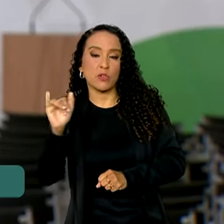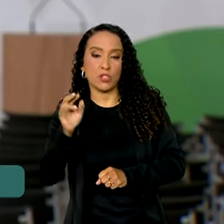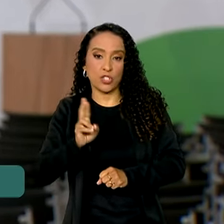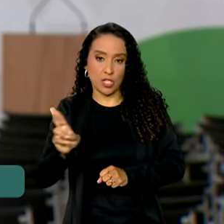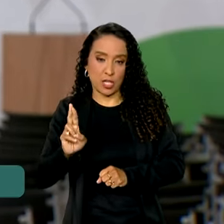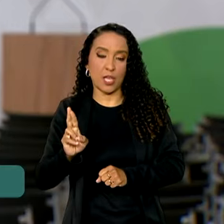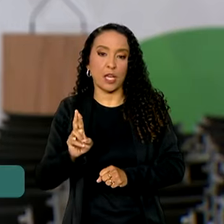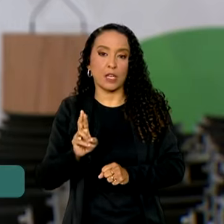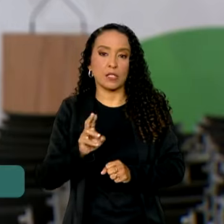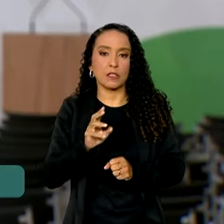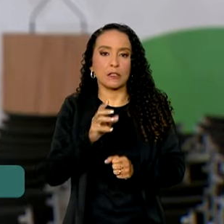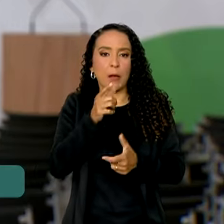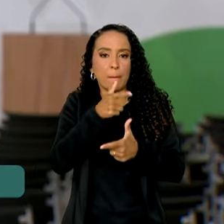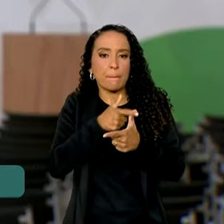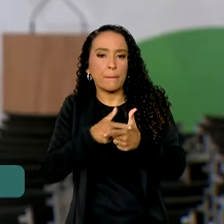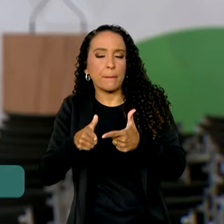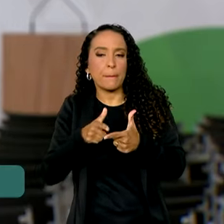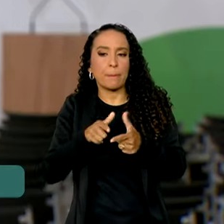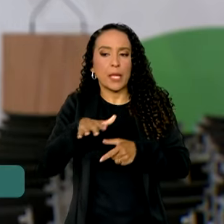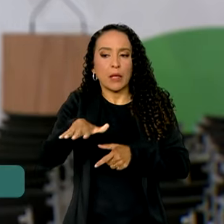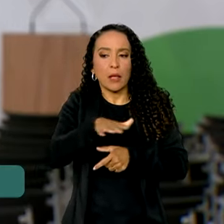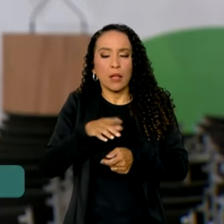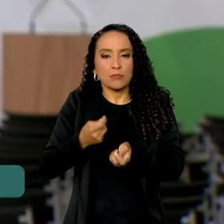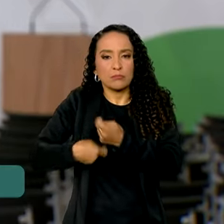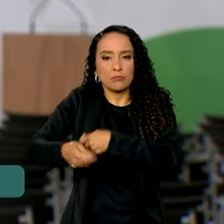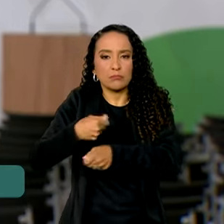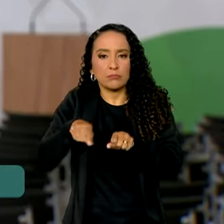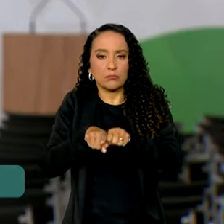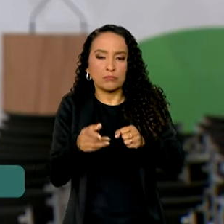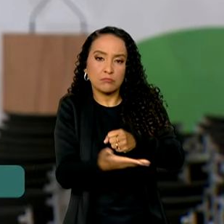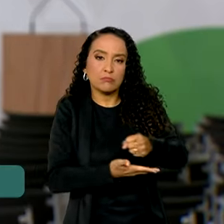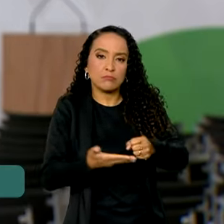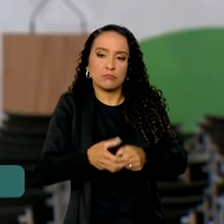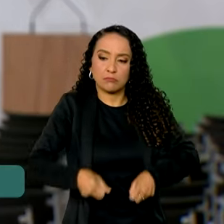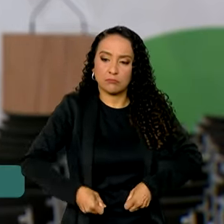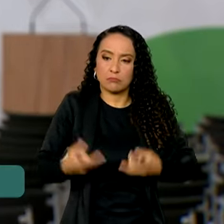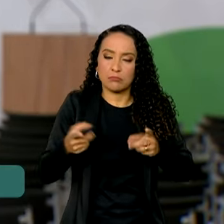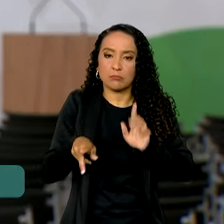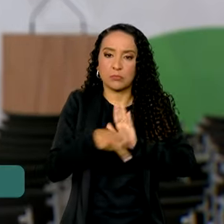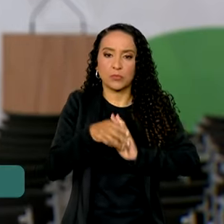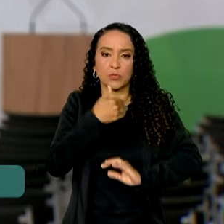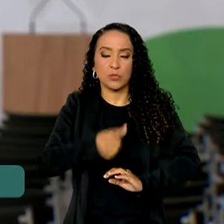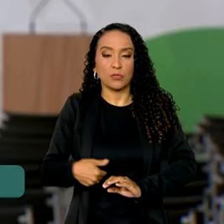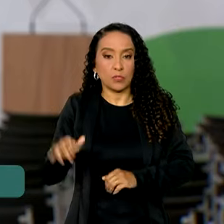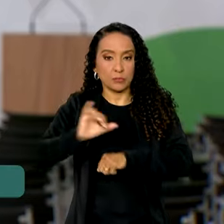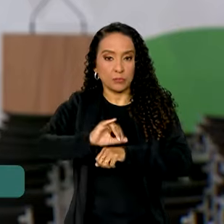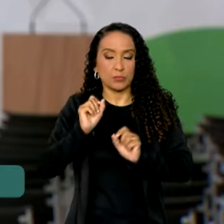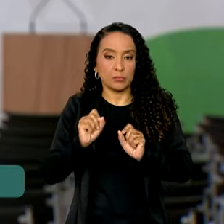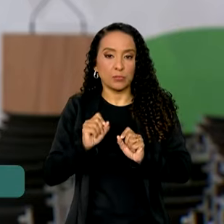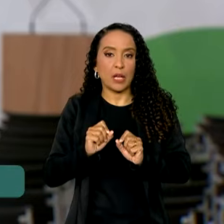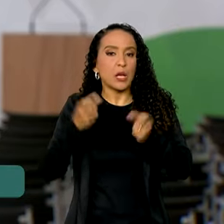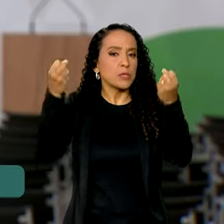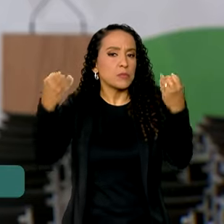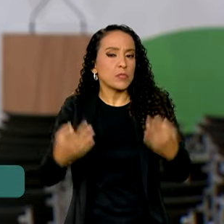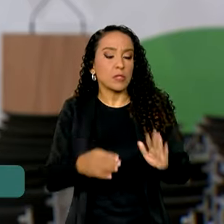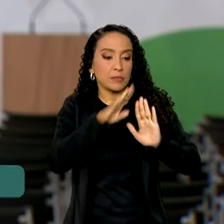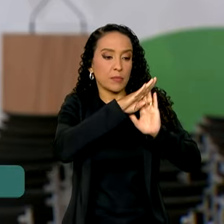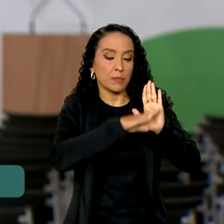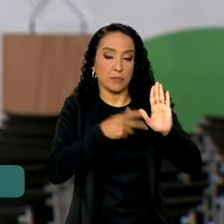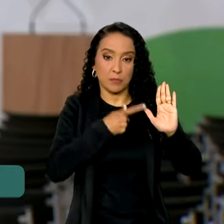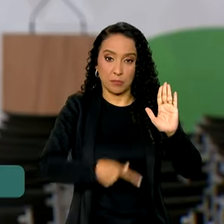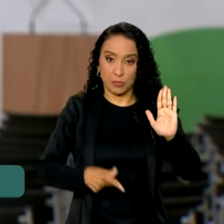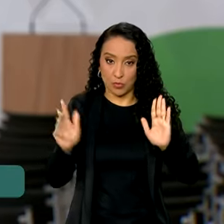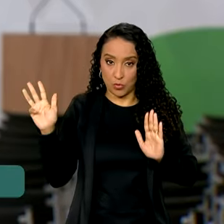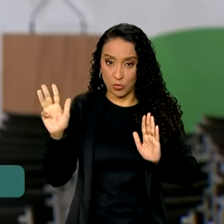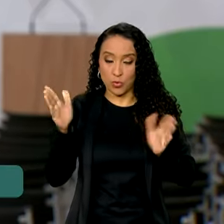divididos em despesas financeiras e primárias e gastos do governo central. Agora, falando da agenda do presidente